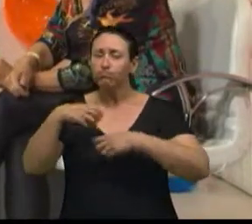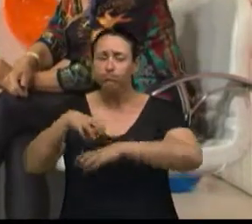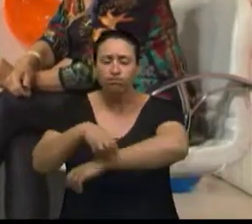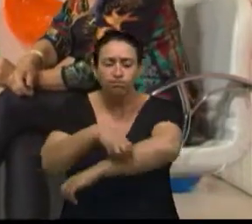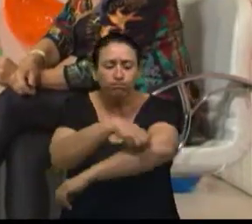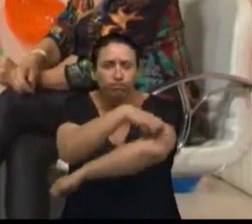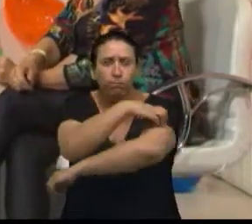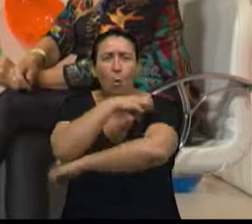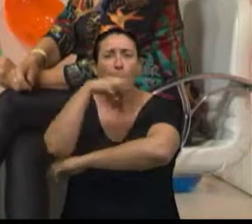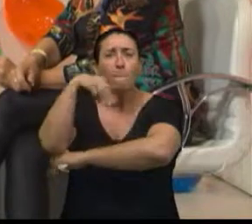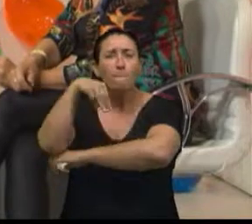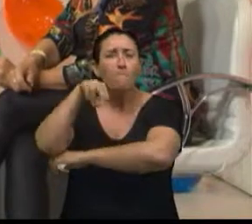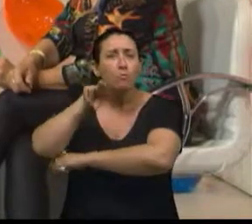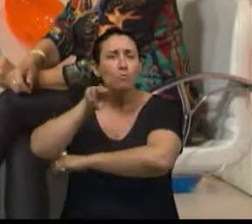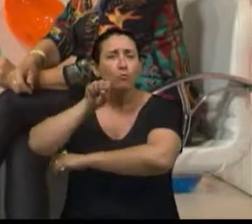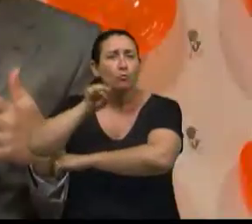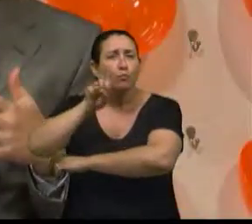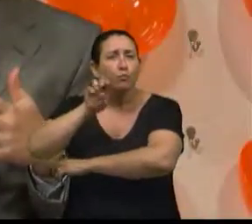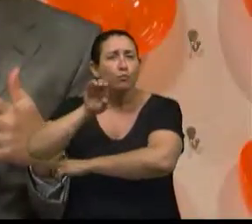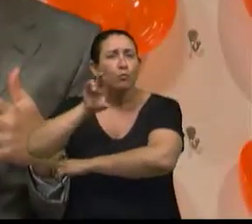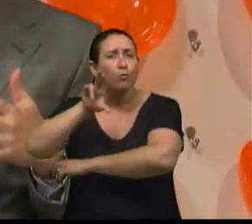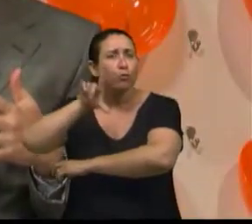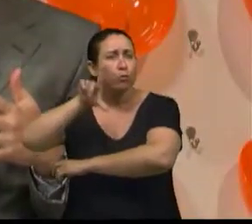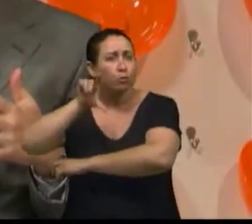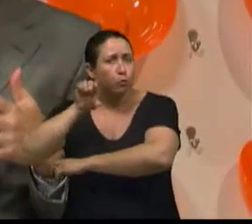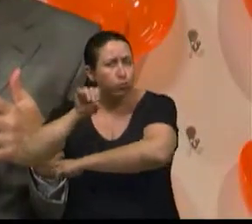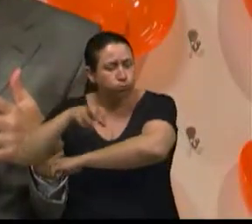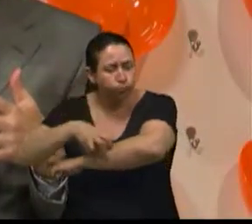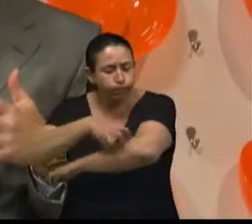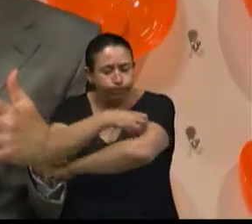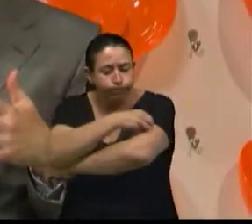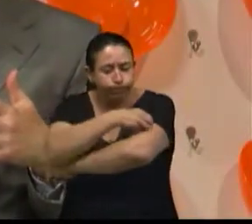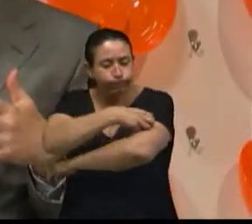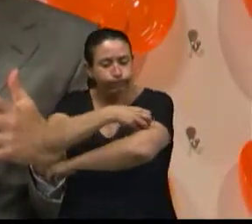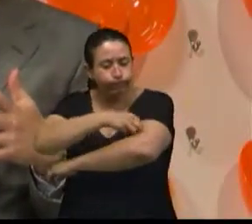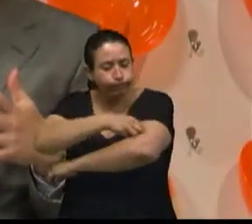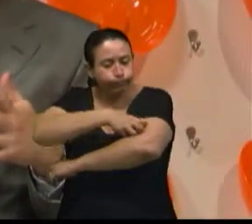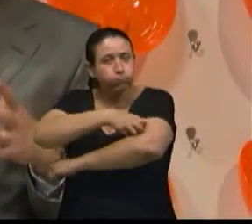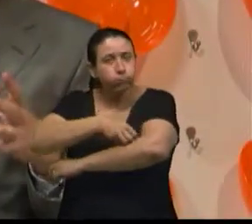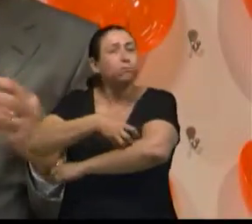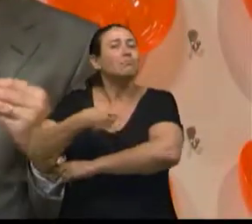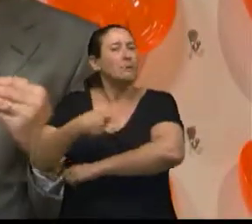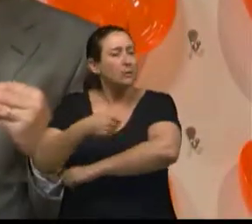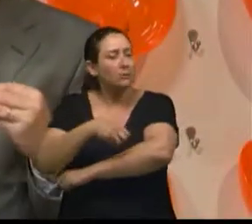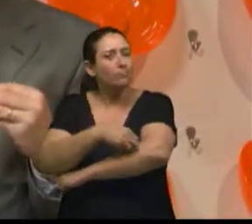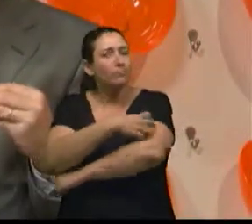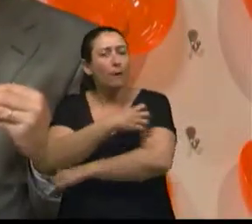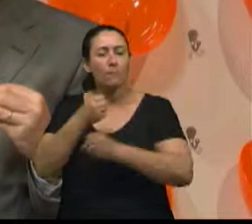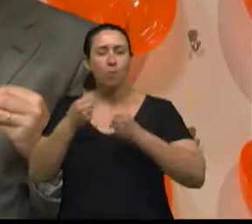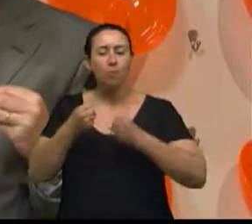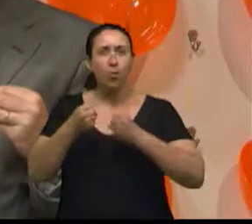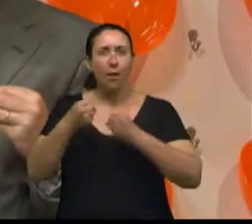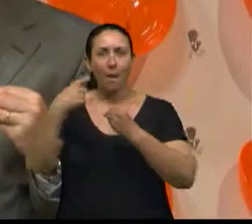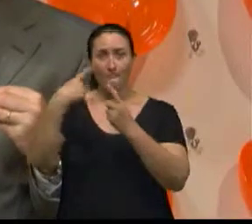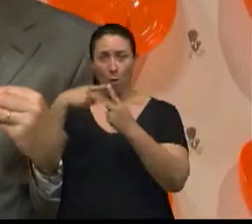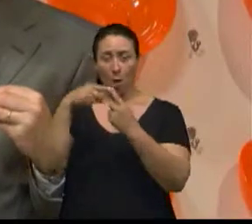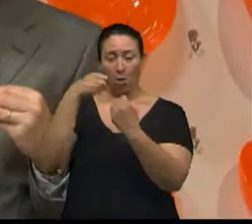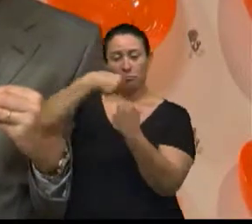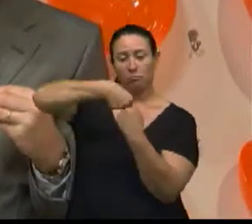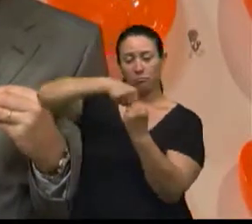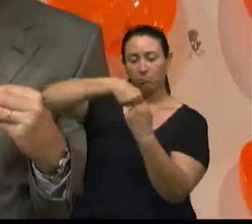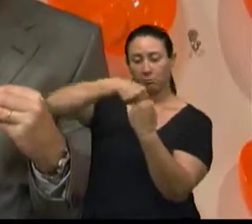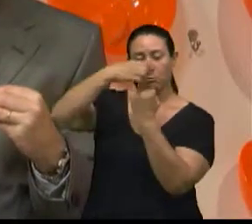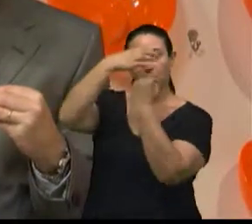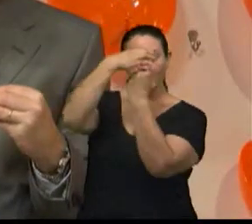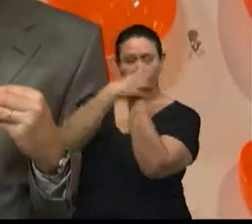que tu consiga chegar lá. Então, no momento em que tu só faz a caminhada, primeiro, tu faz um